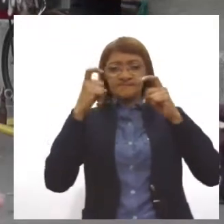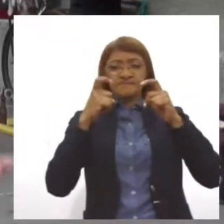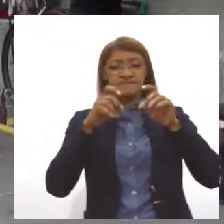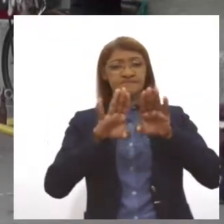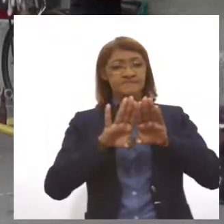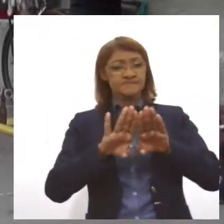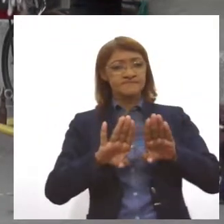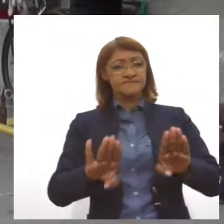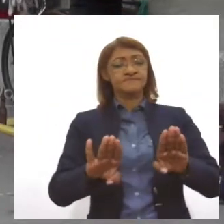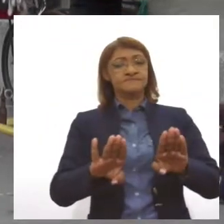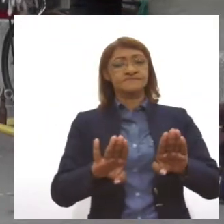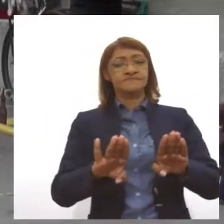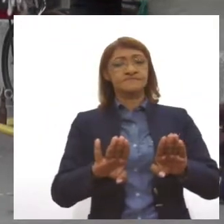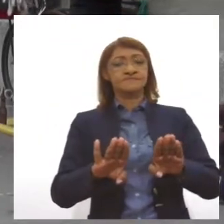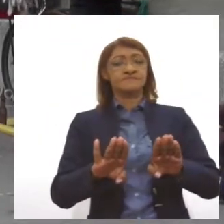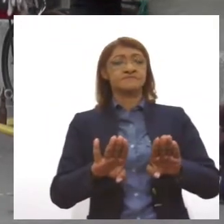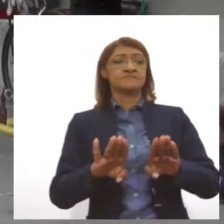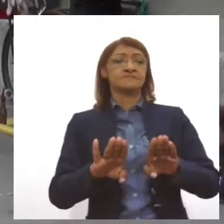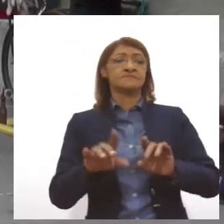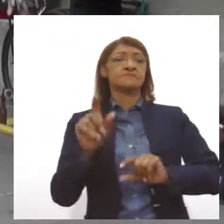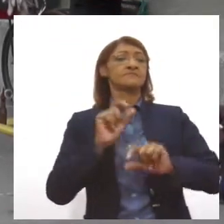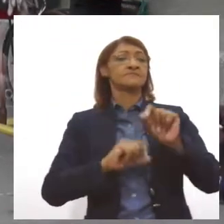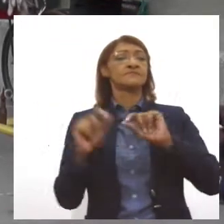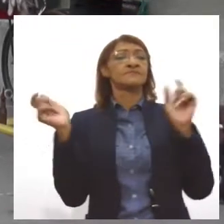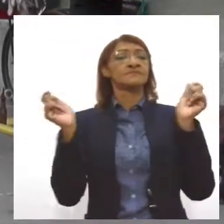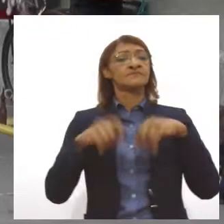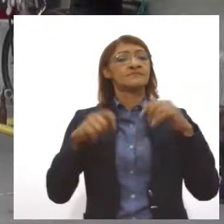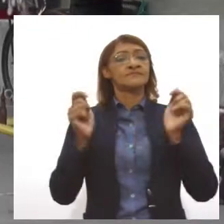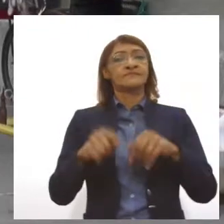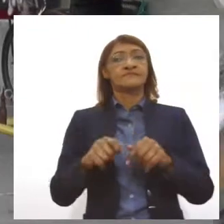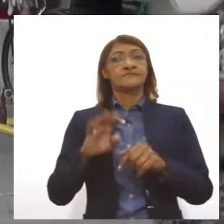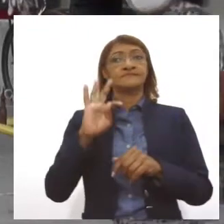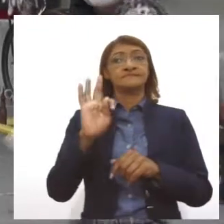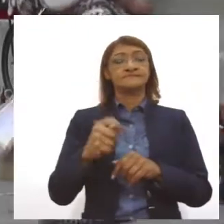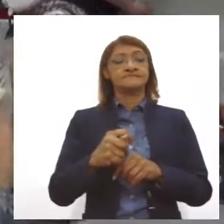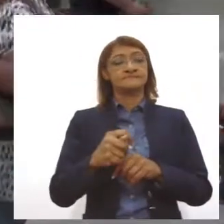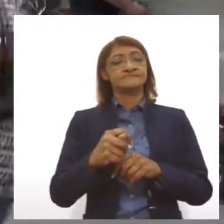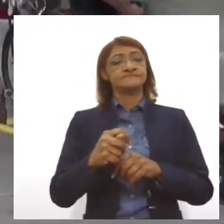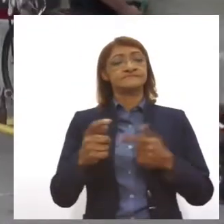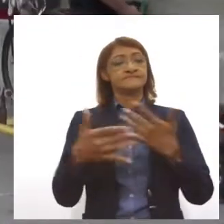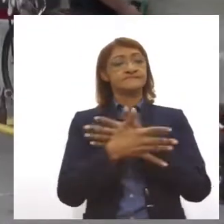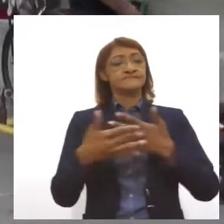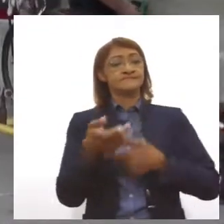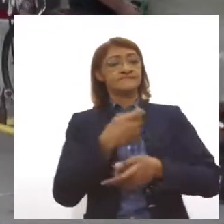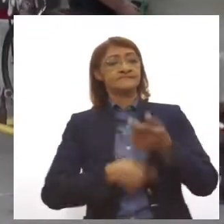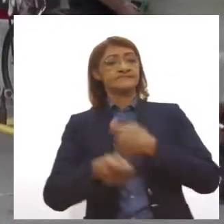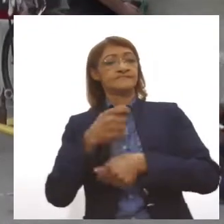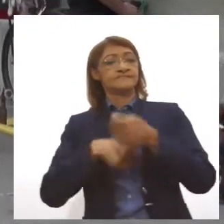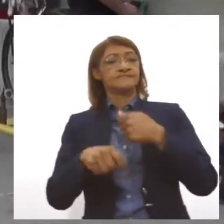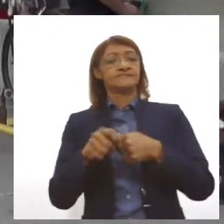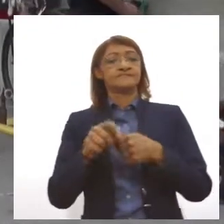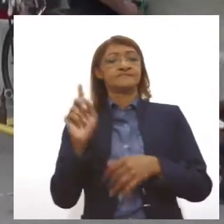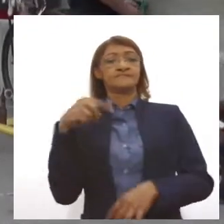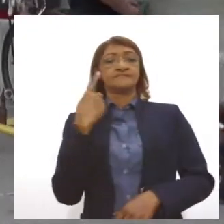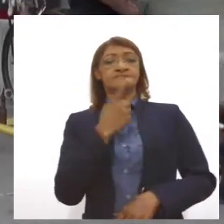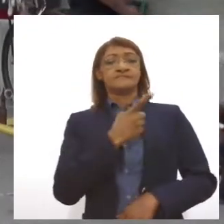condição que dê aos centros comerciais essa possibilidade de que a gente faça o nosso atendimento,